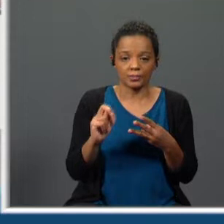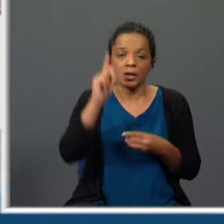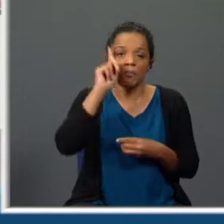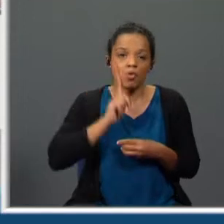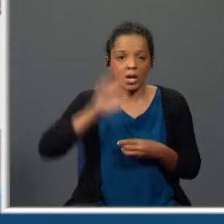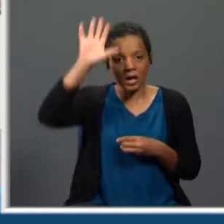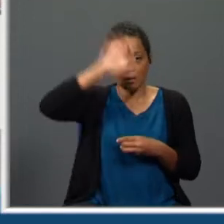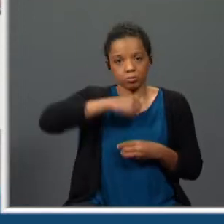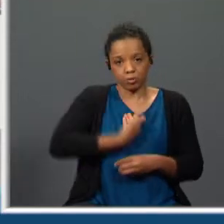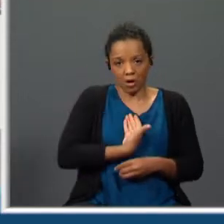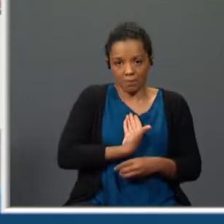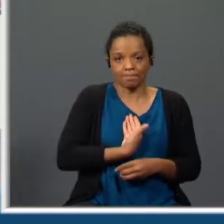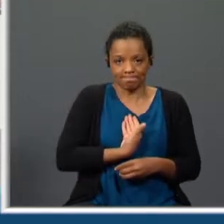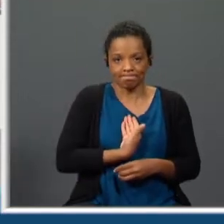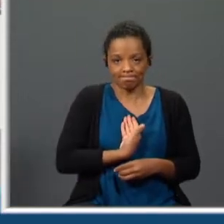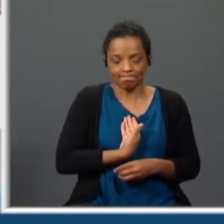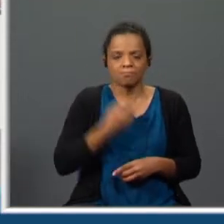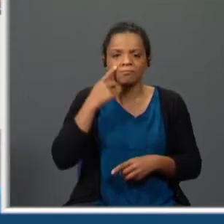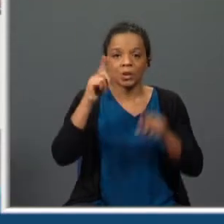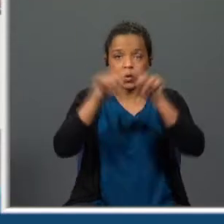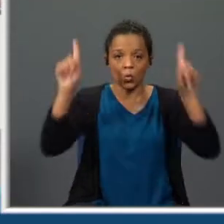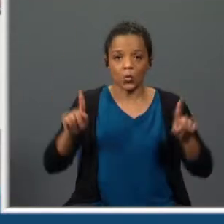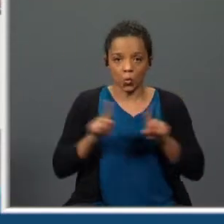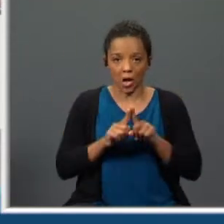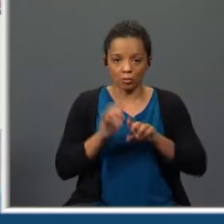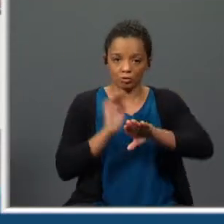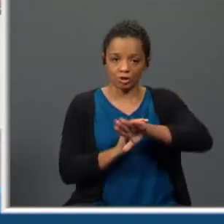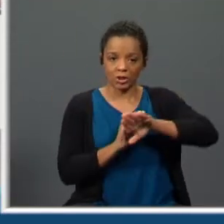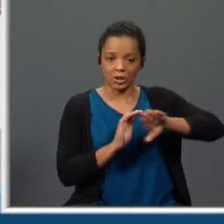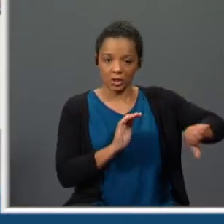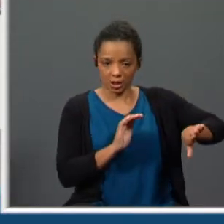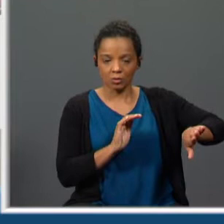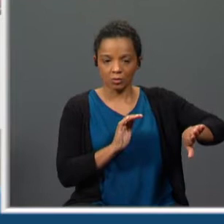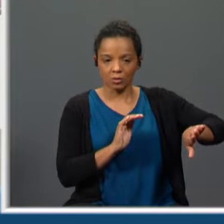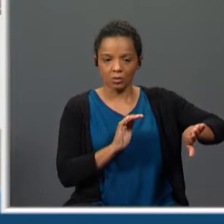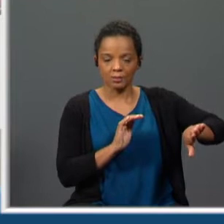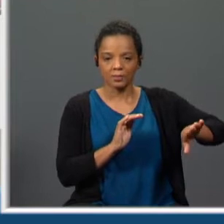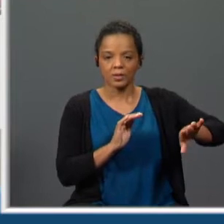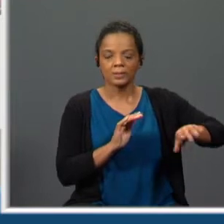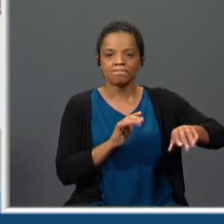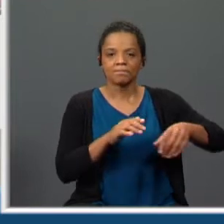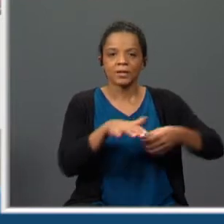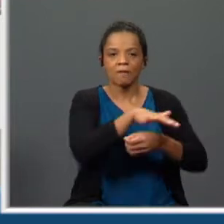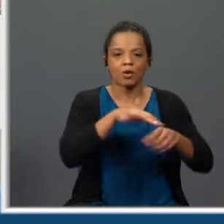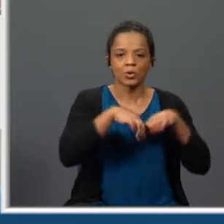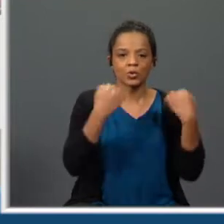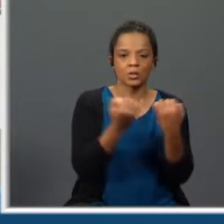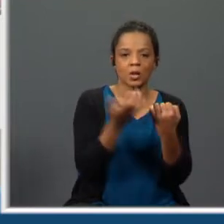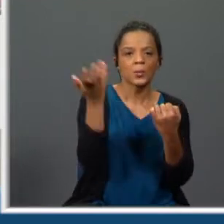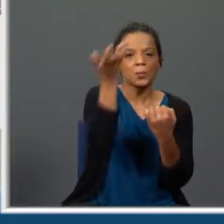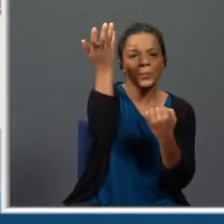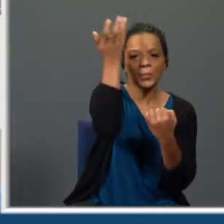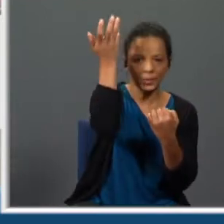mulher explorada. Repara que no quadro do lado esquerdo, sendo um meio social mais favorecido,